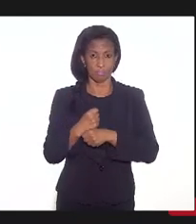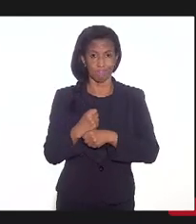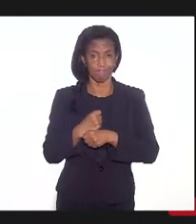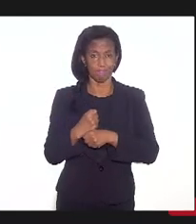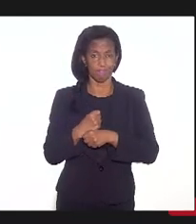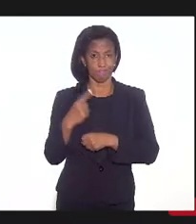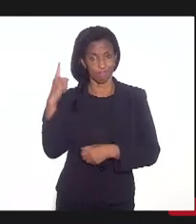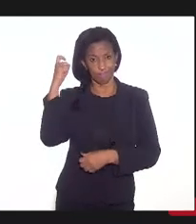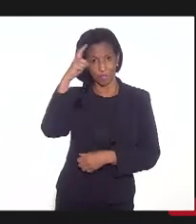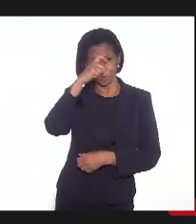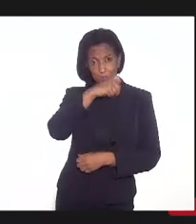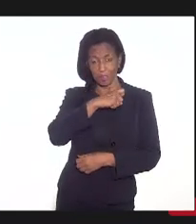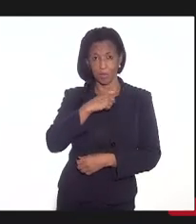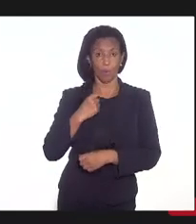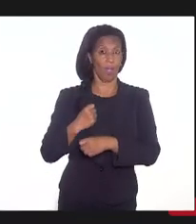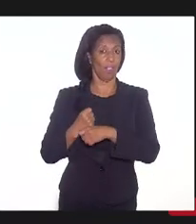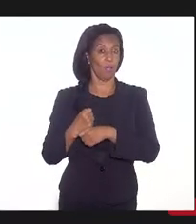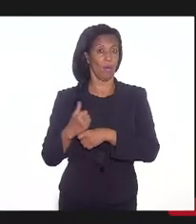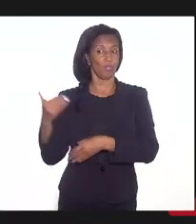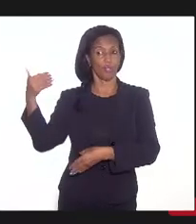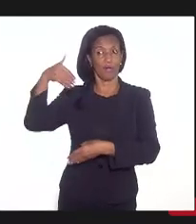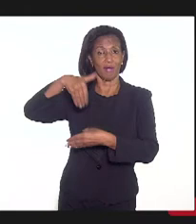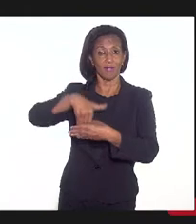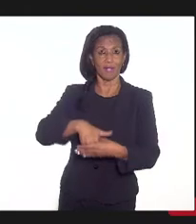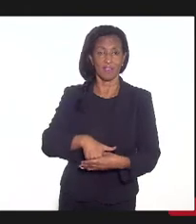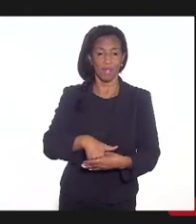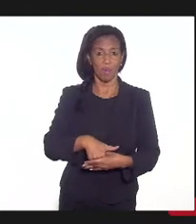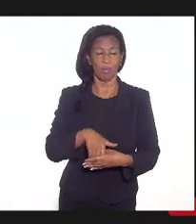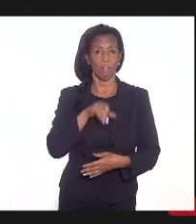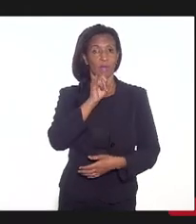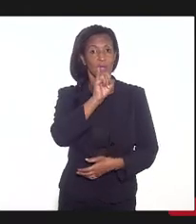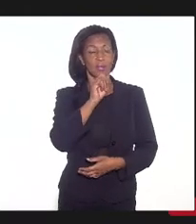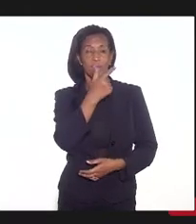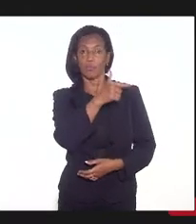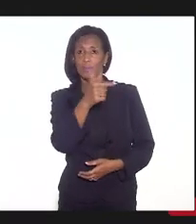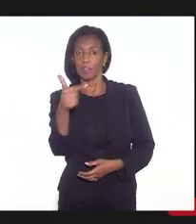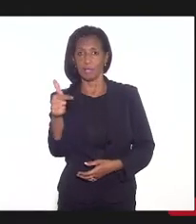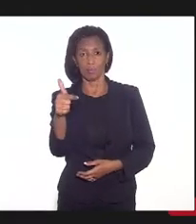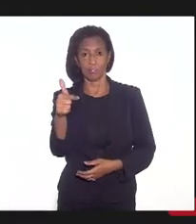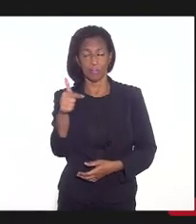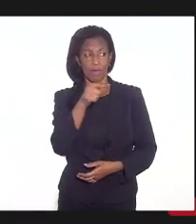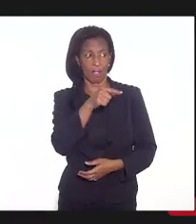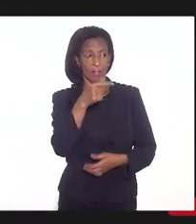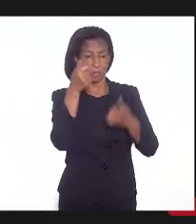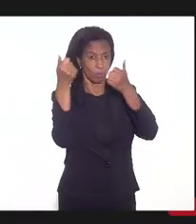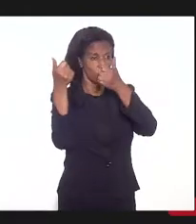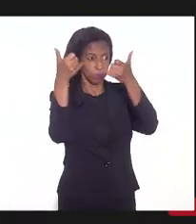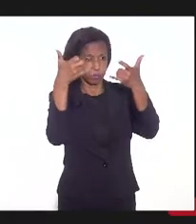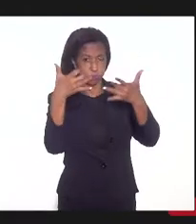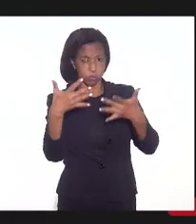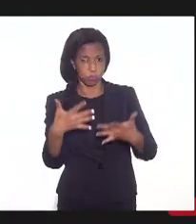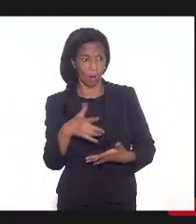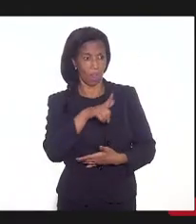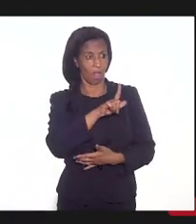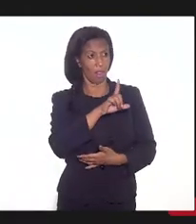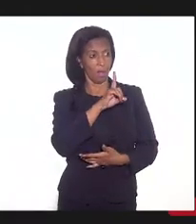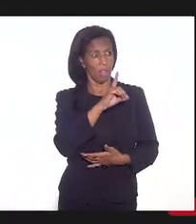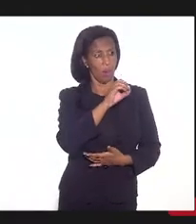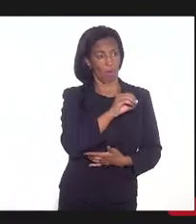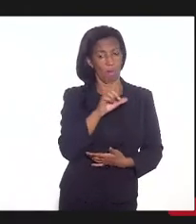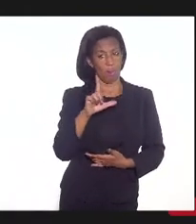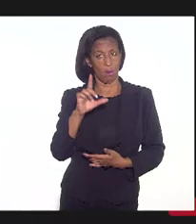é um ano eleitoral. Se você não tiver essas questões bem definidas na LDO e na LOA,